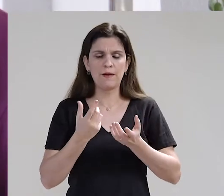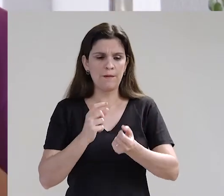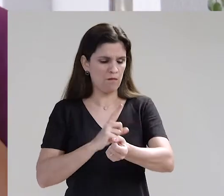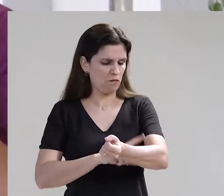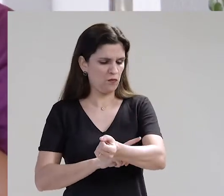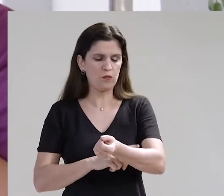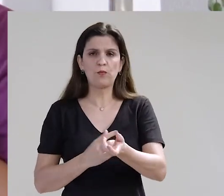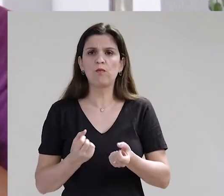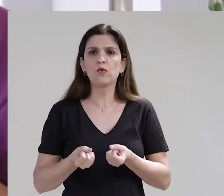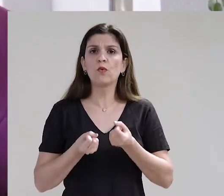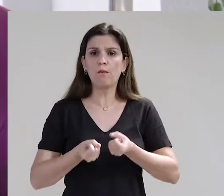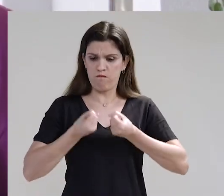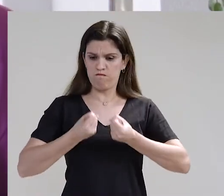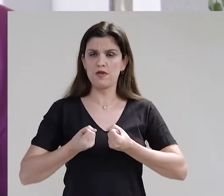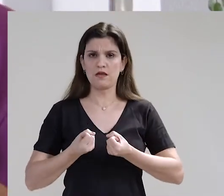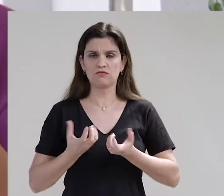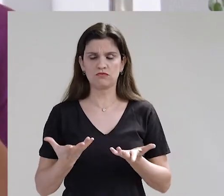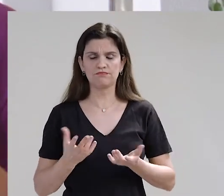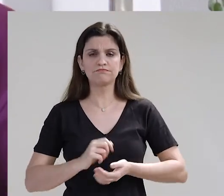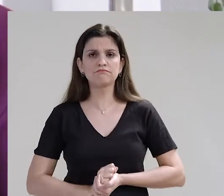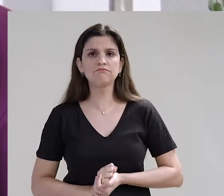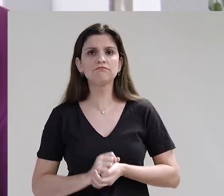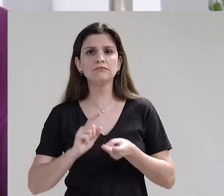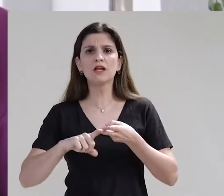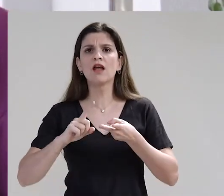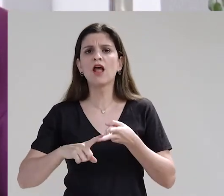Ela faz tratamento com bombinha,